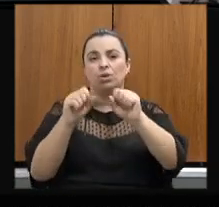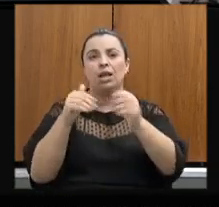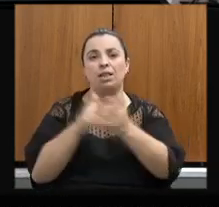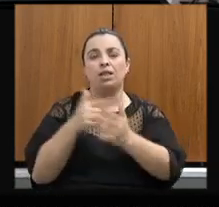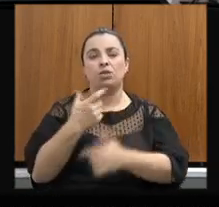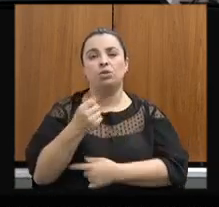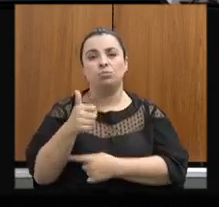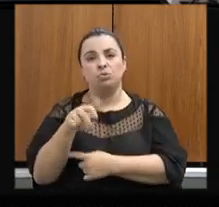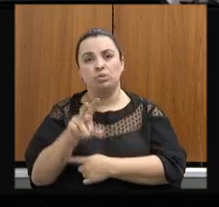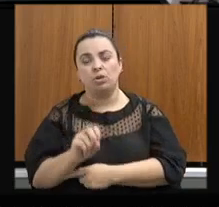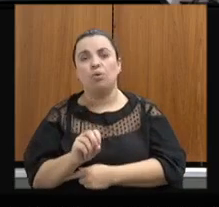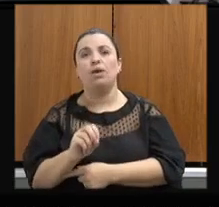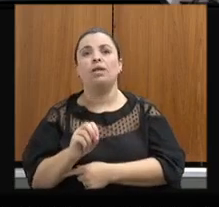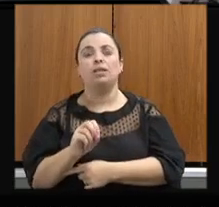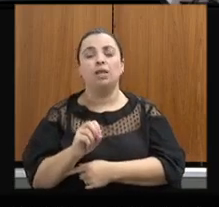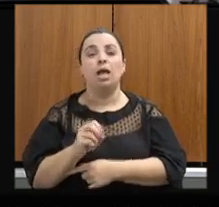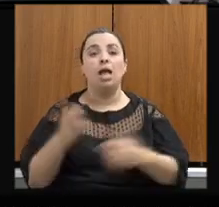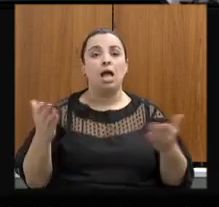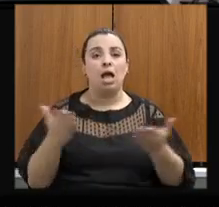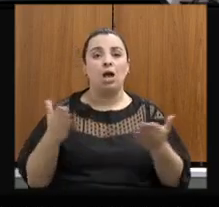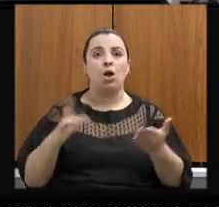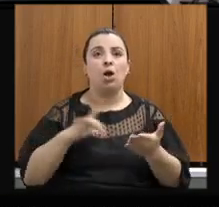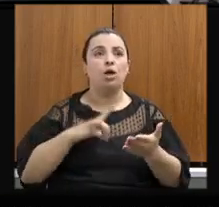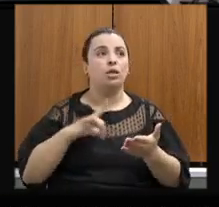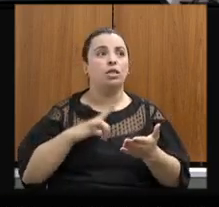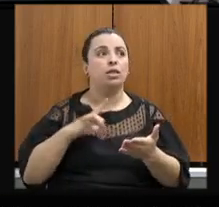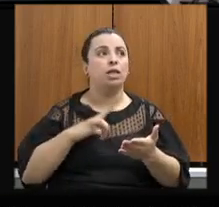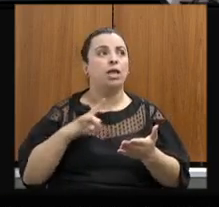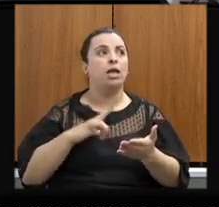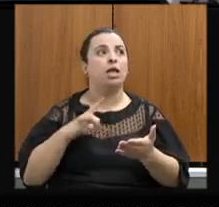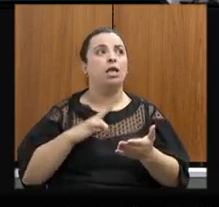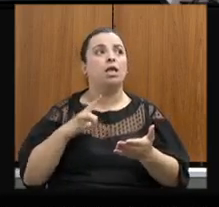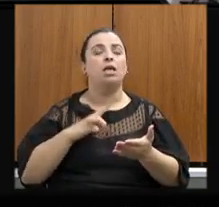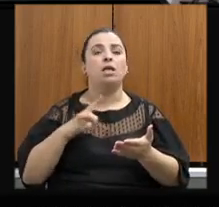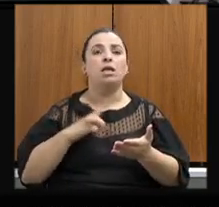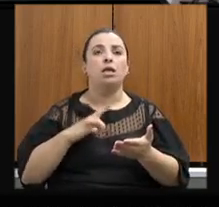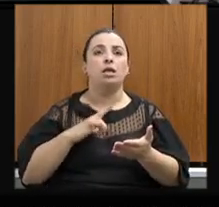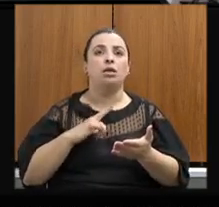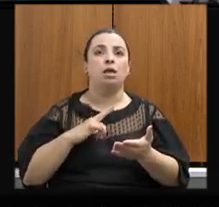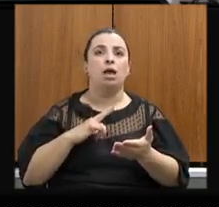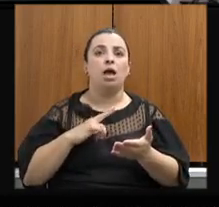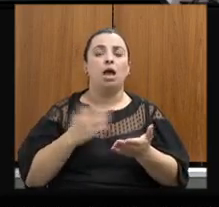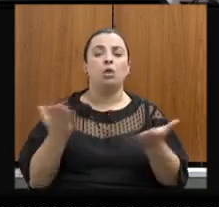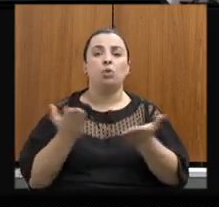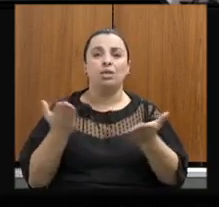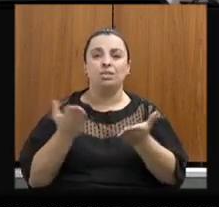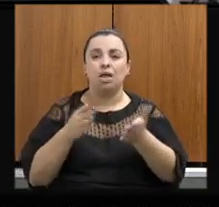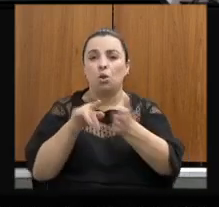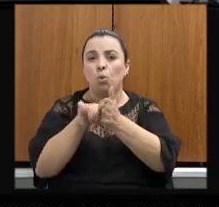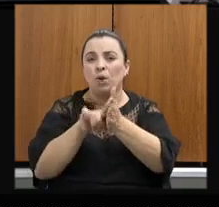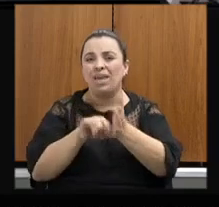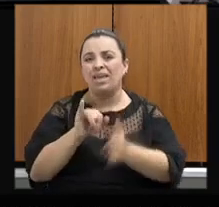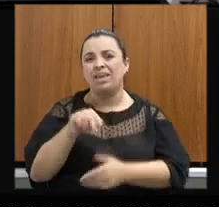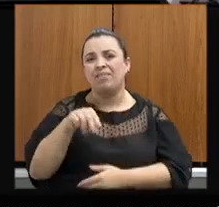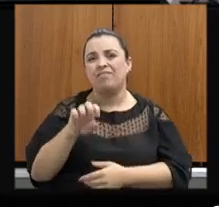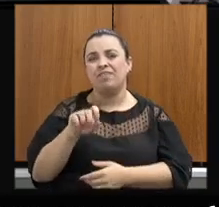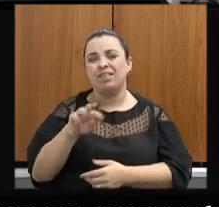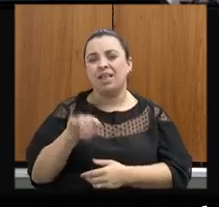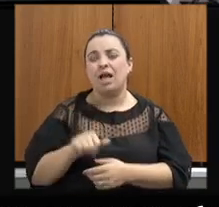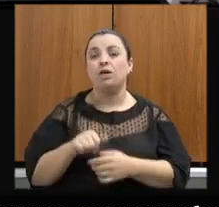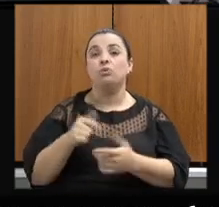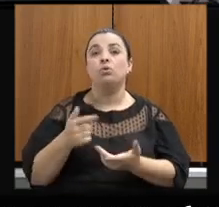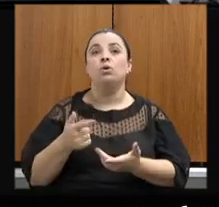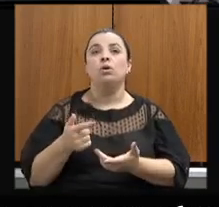nós estamos, nesse momento, atualizando o nosso inventário de gás de efeito estufa e atualizando o nosso Plano Estadual de Ação Climática, um plano de